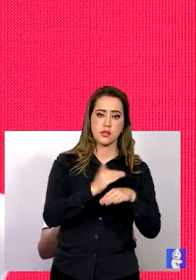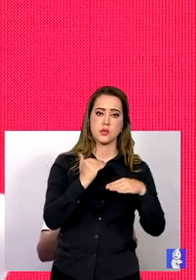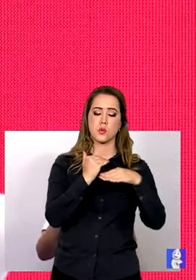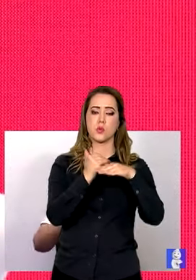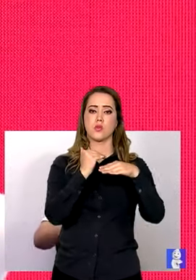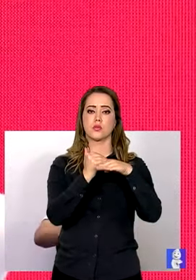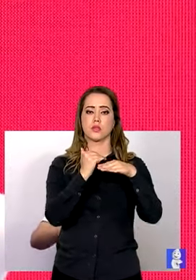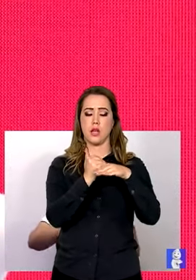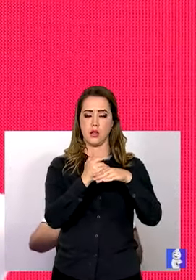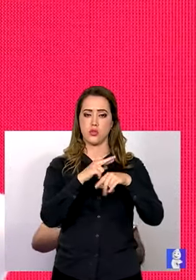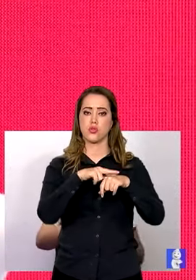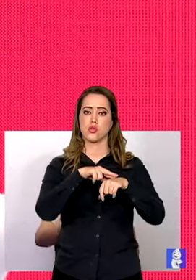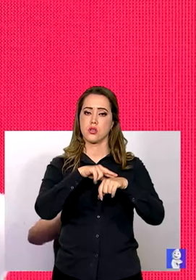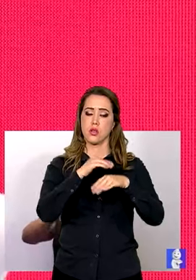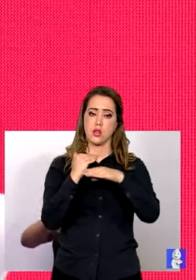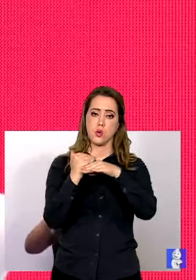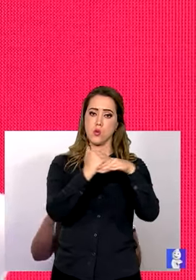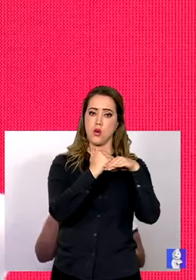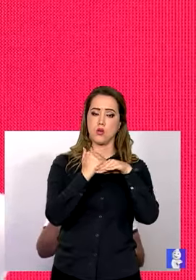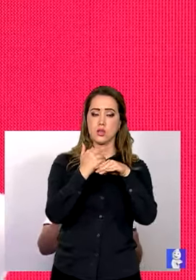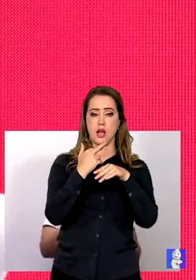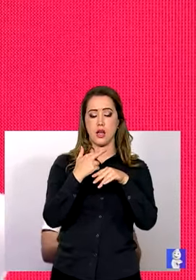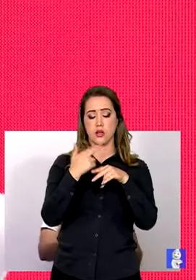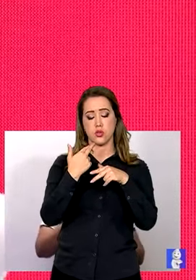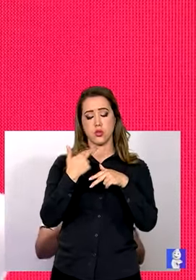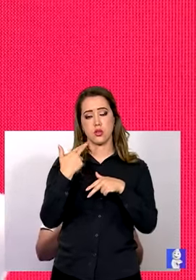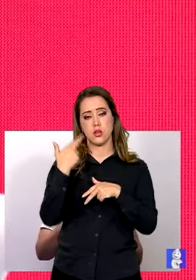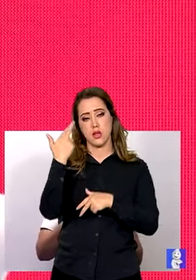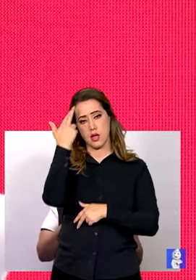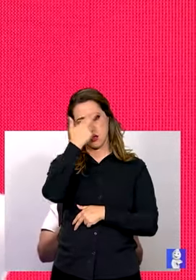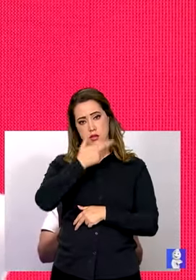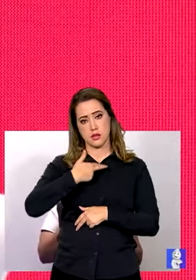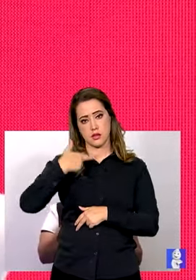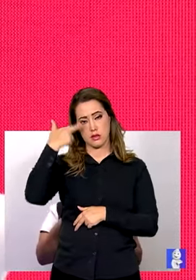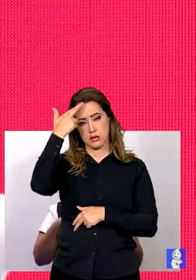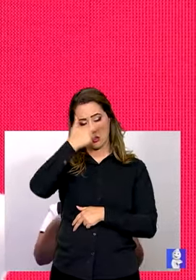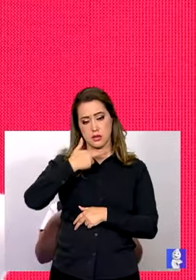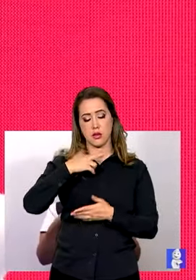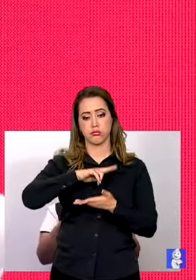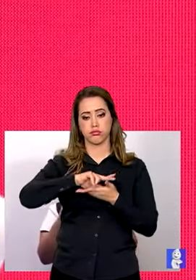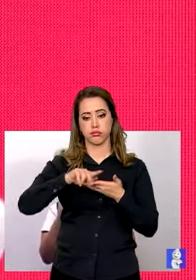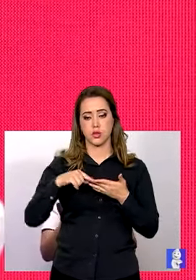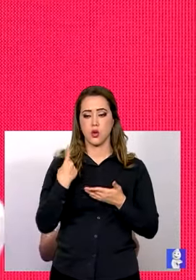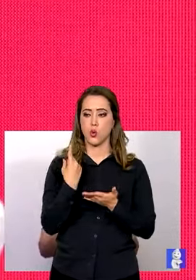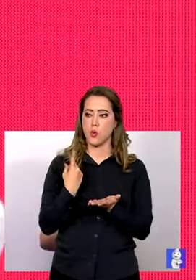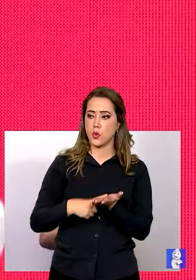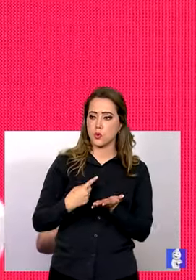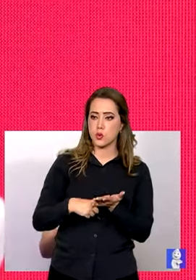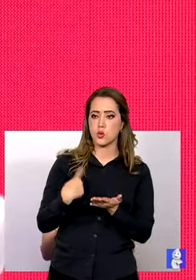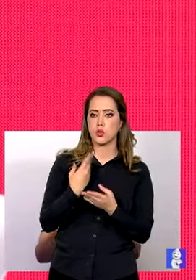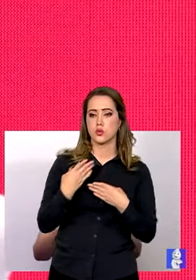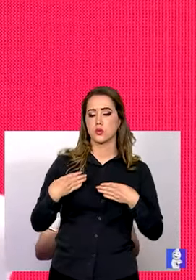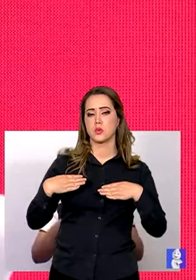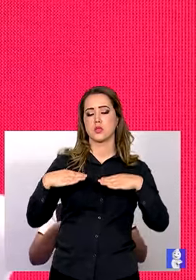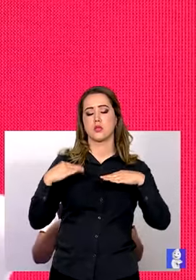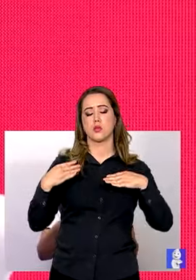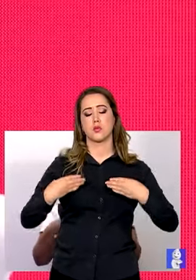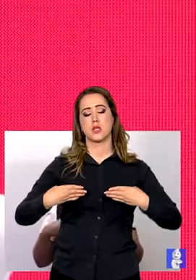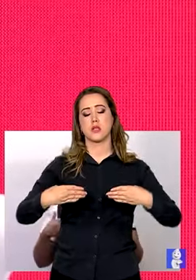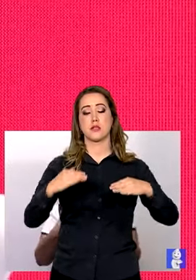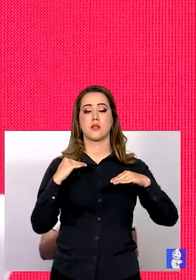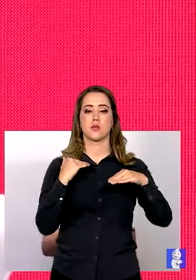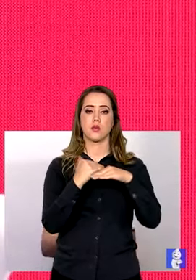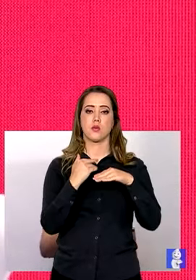global. Esse é um compromisso que nós firmamos enquanto Ministério da Igualdade Racial, em parceria com o Ministério da Saúde